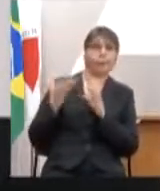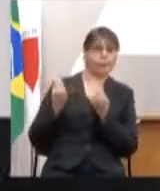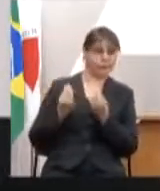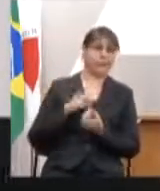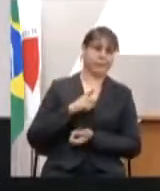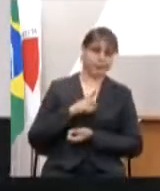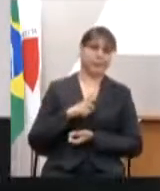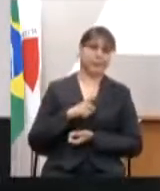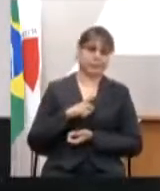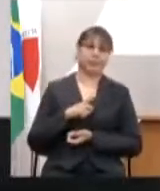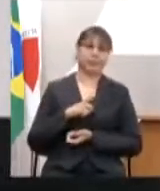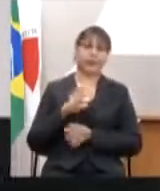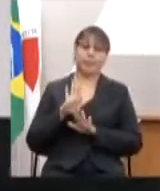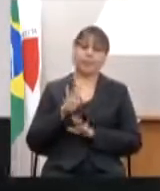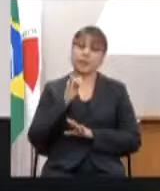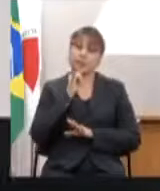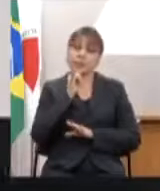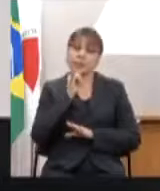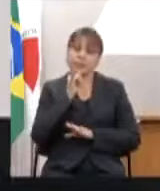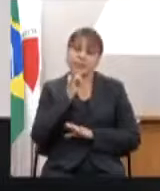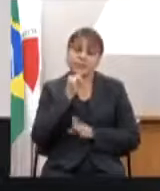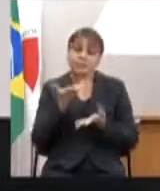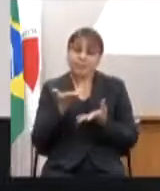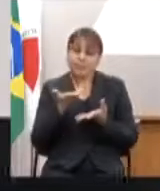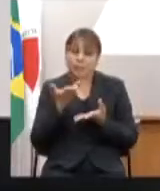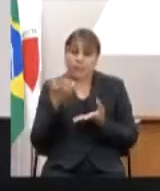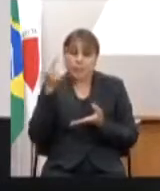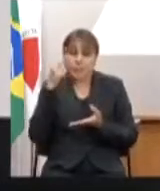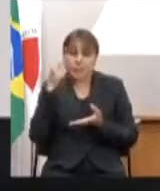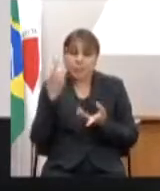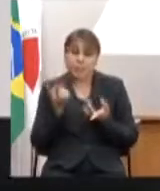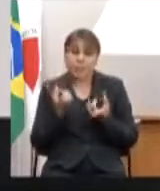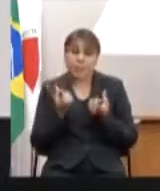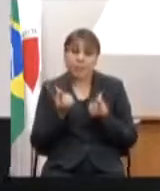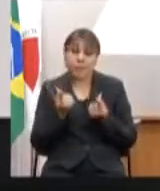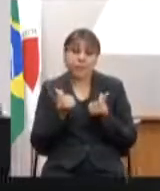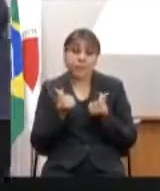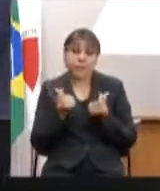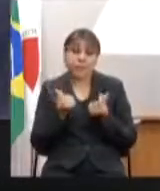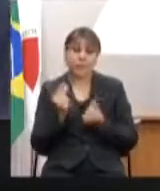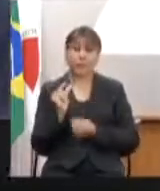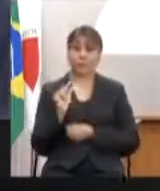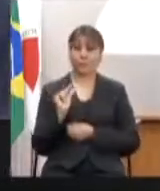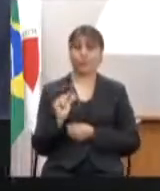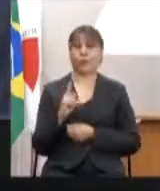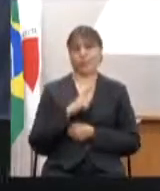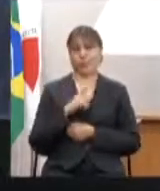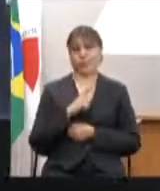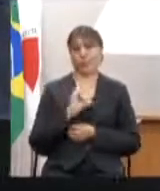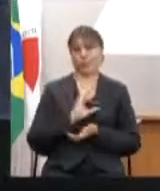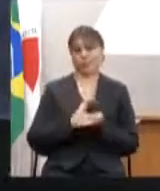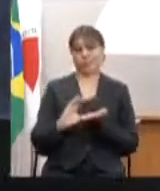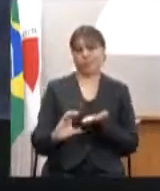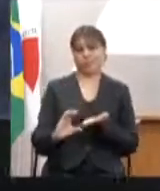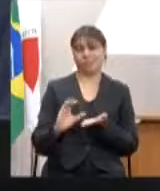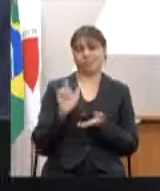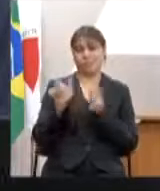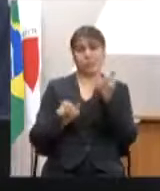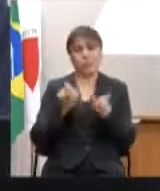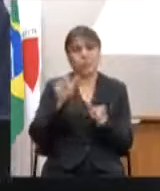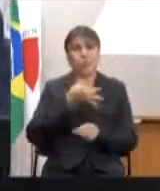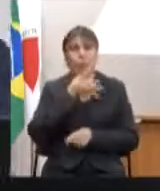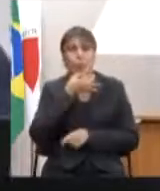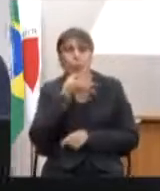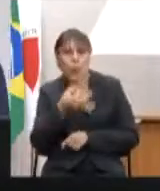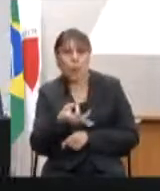Infelizmente, na questão financeira, o valor é pouco, para que as pessoas possam opinar e dar